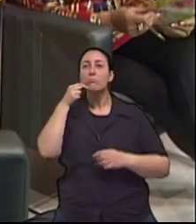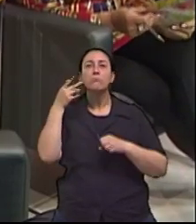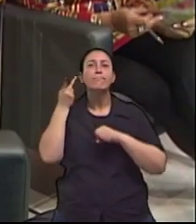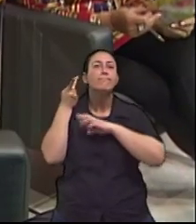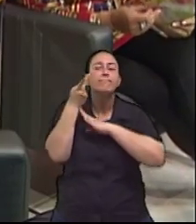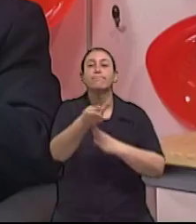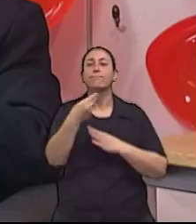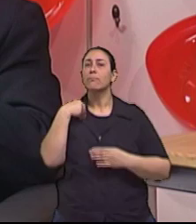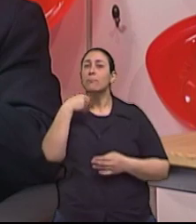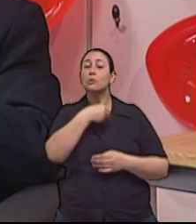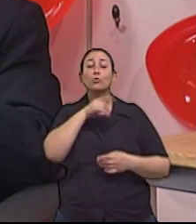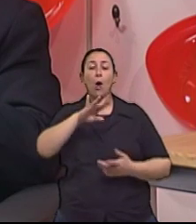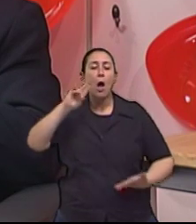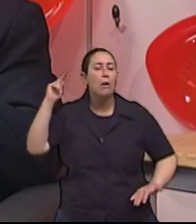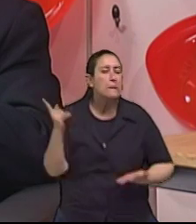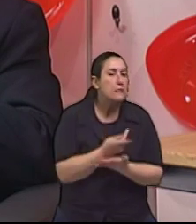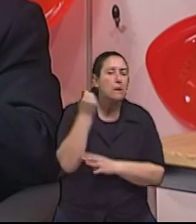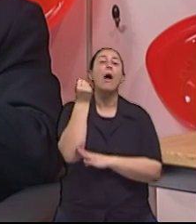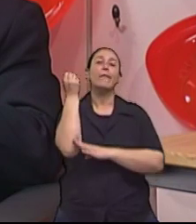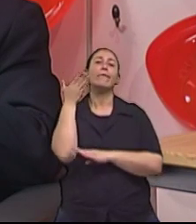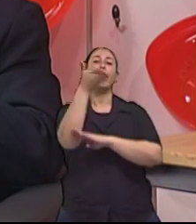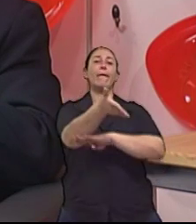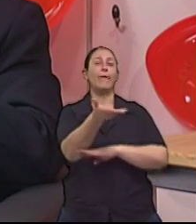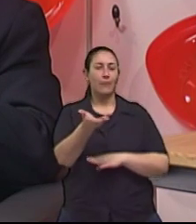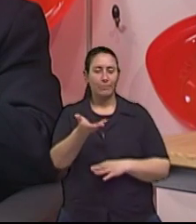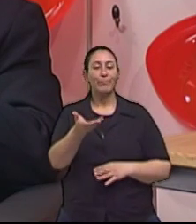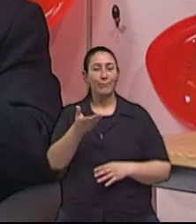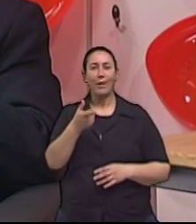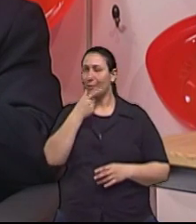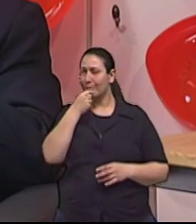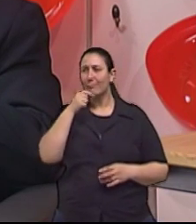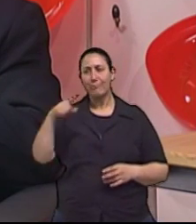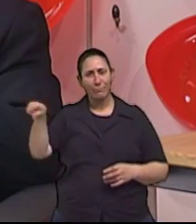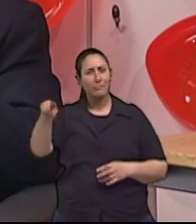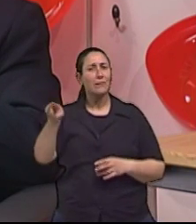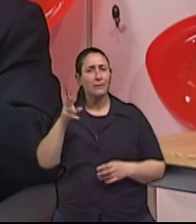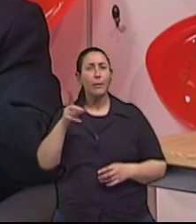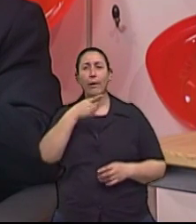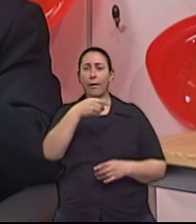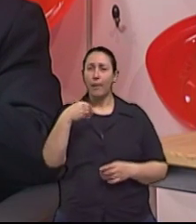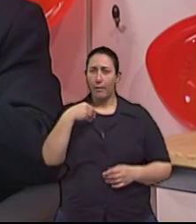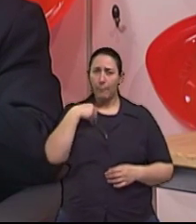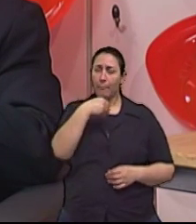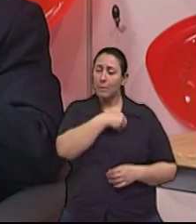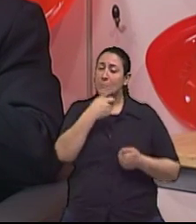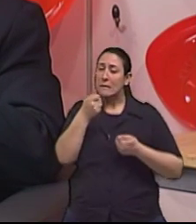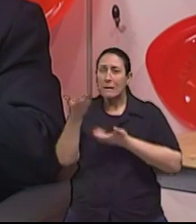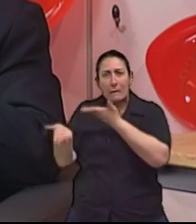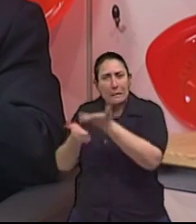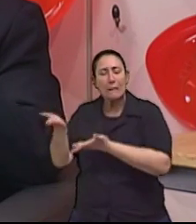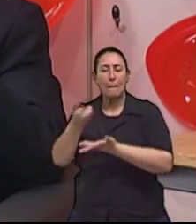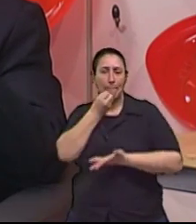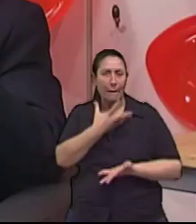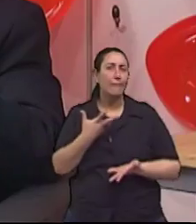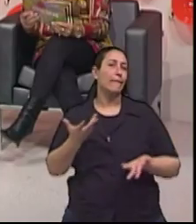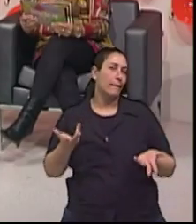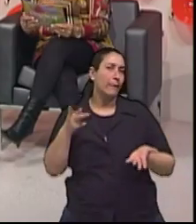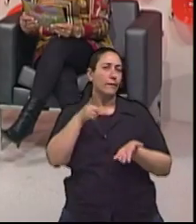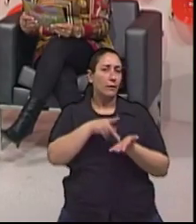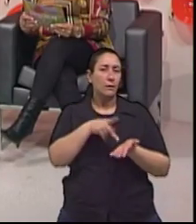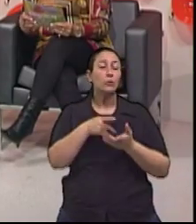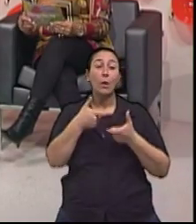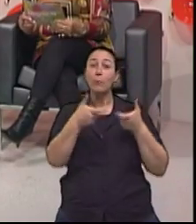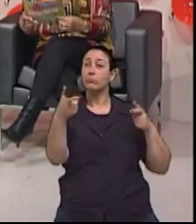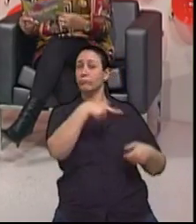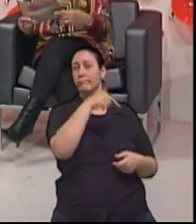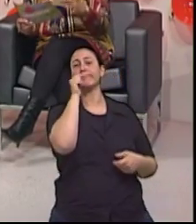assim, eu sempre brinco com os meus pacientes de que o homem é dureza de ir no médico de tratar adequadamente, né? porém, verdade. Nesse sentido, as mulheres se